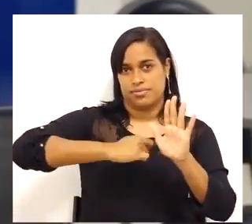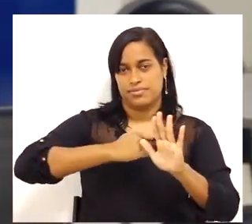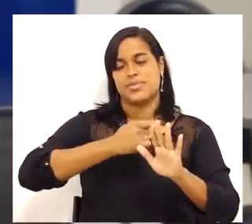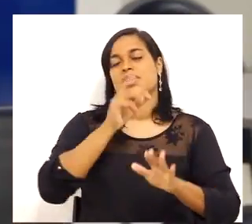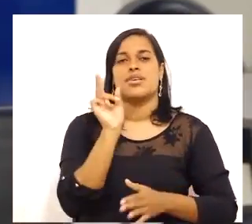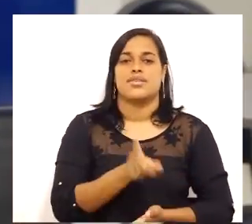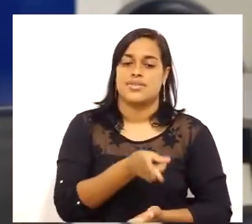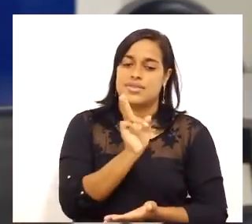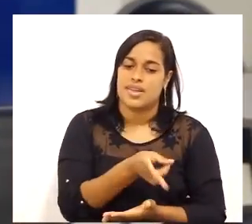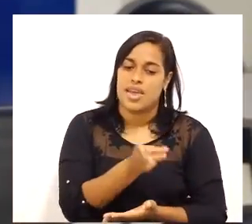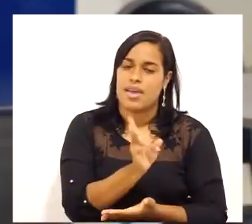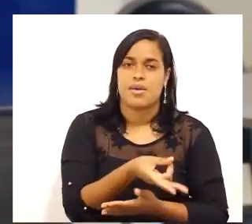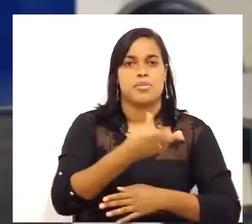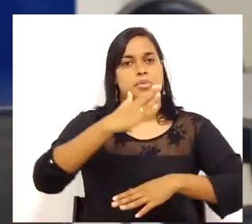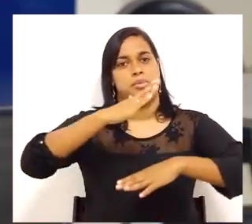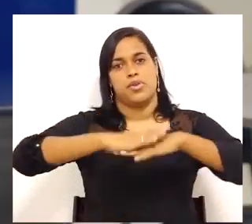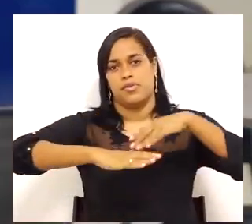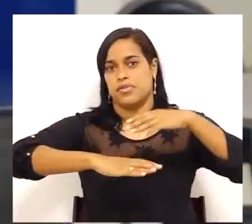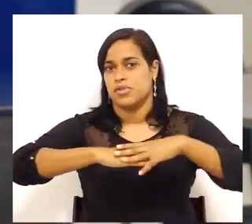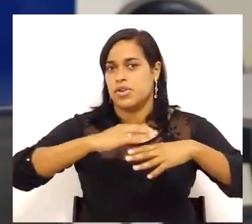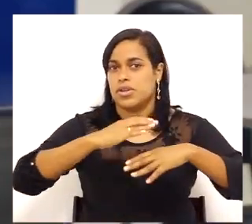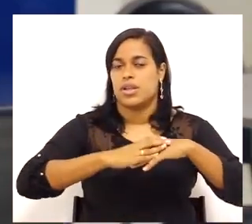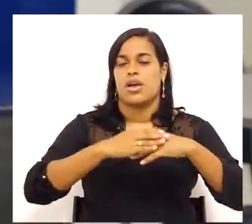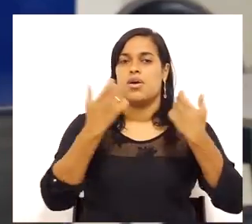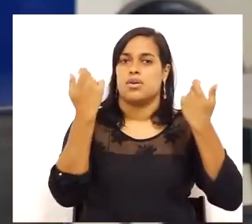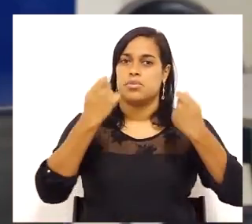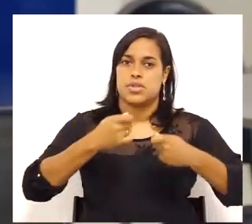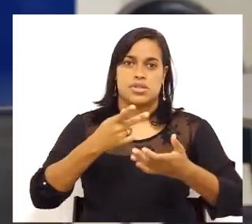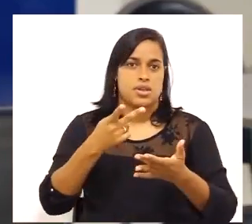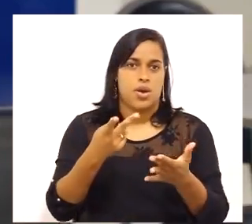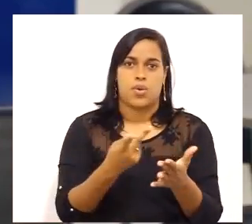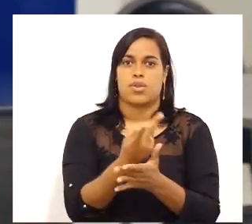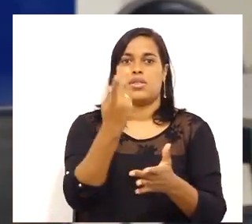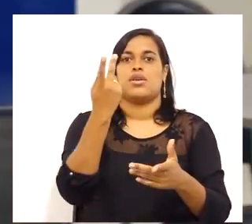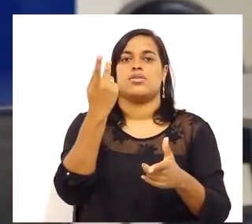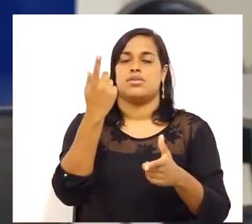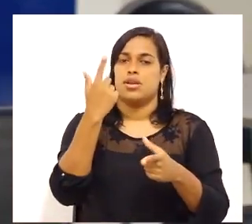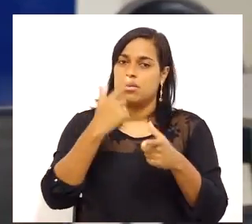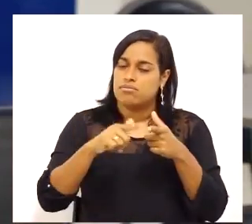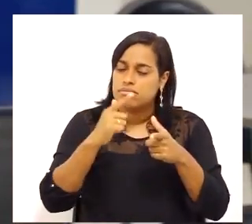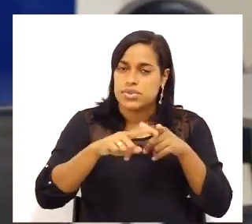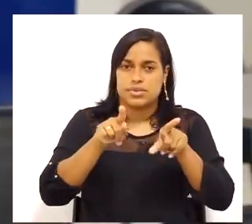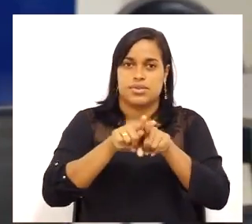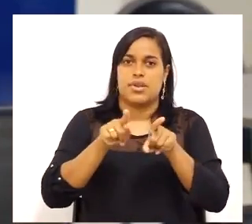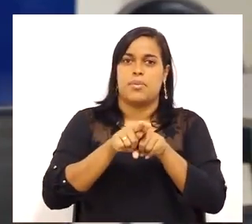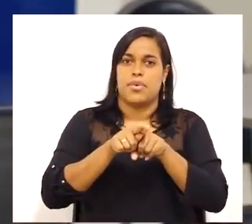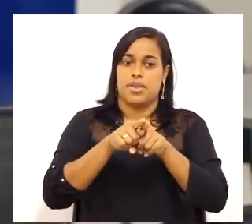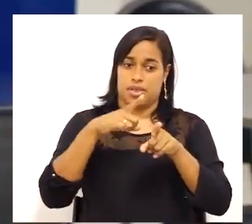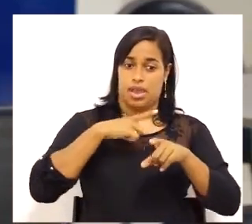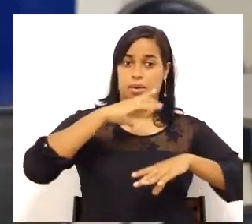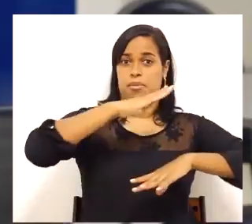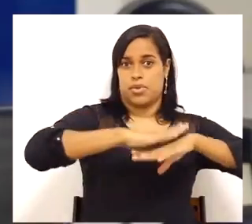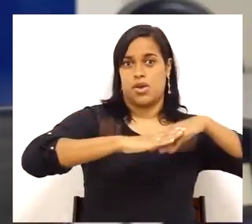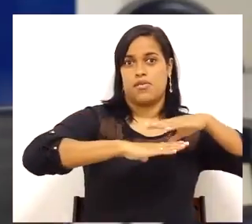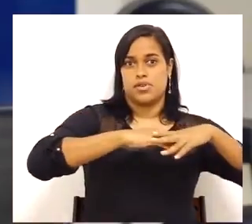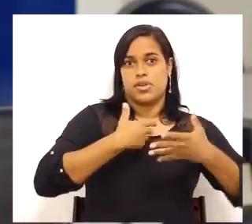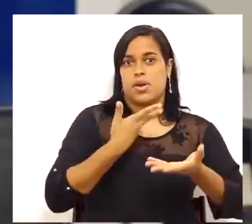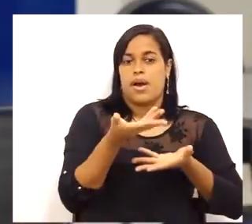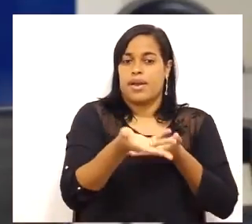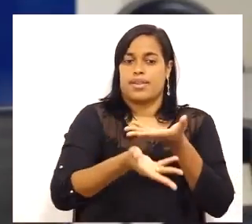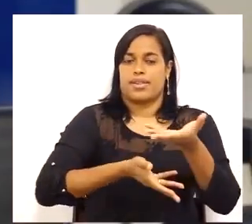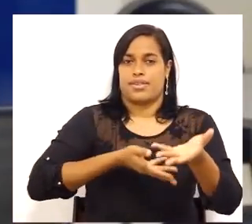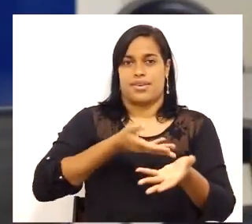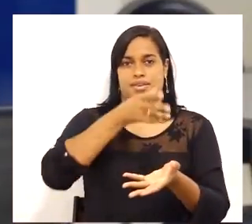seja função de referência, função de circulação, função de repografia, existem funcionários atendendo